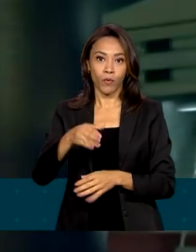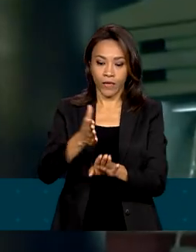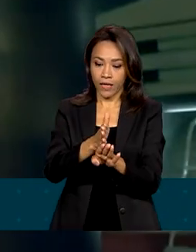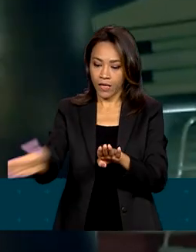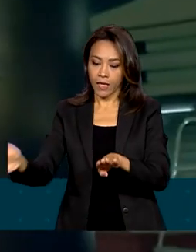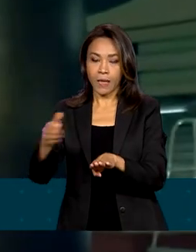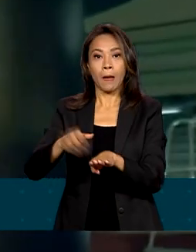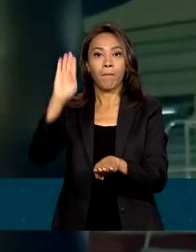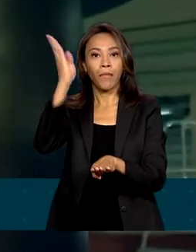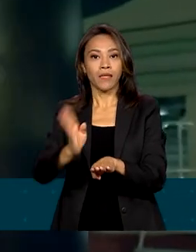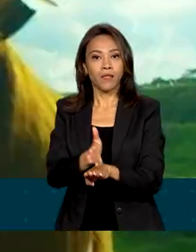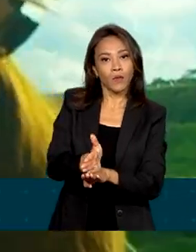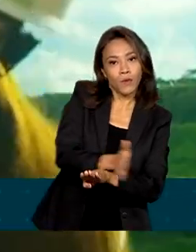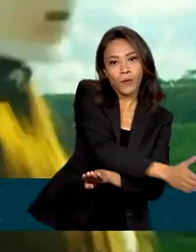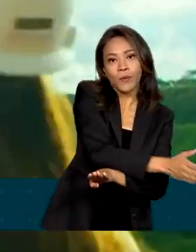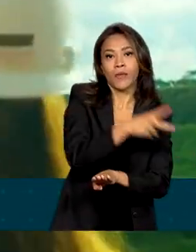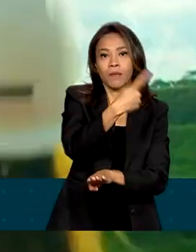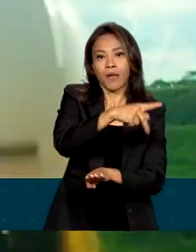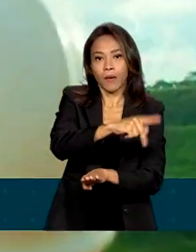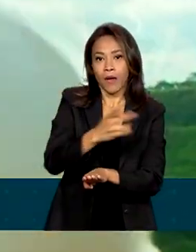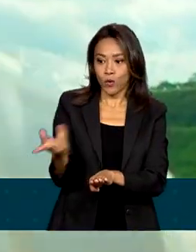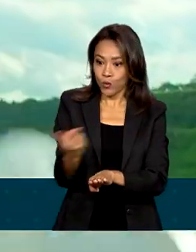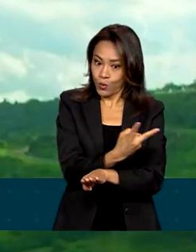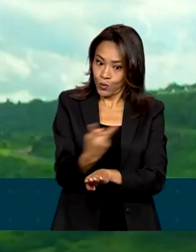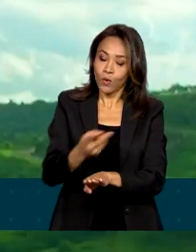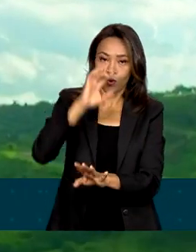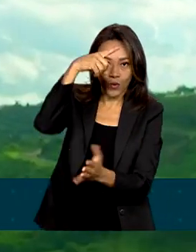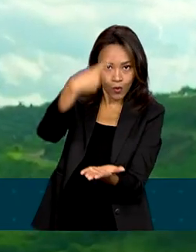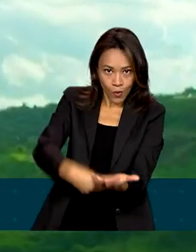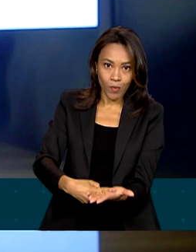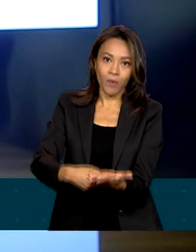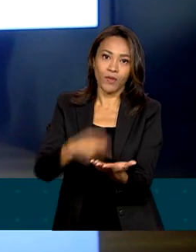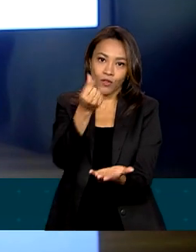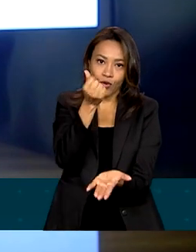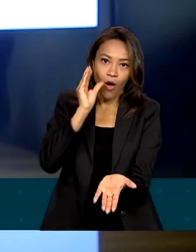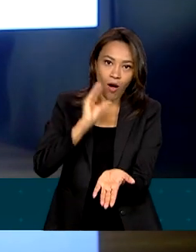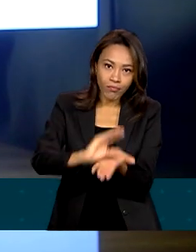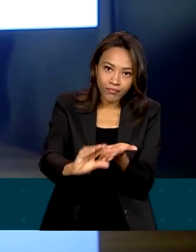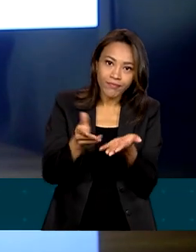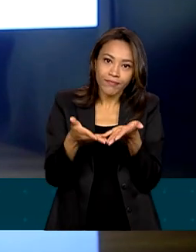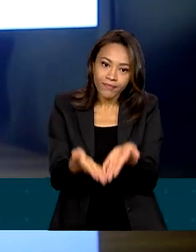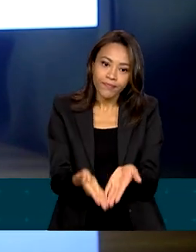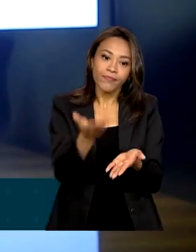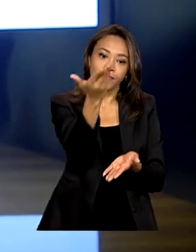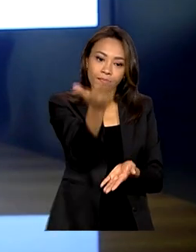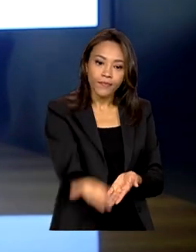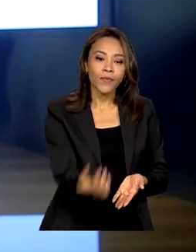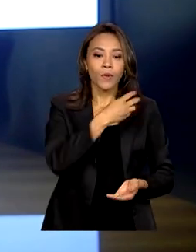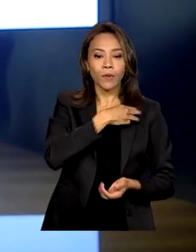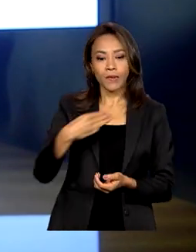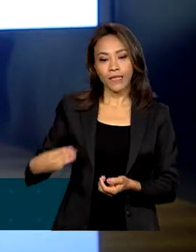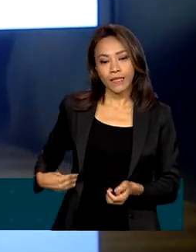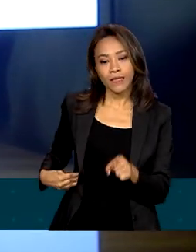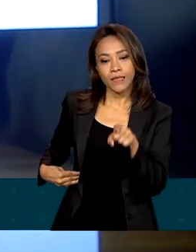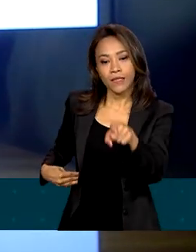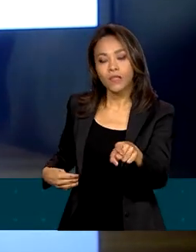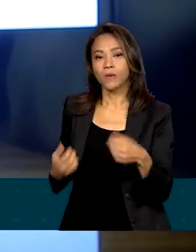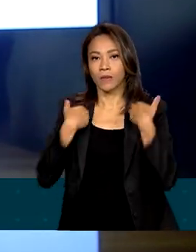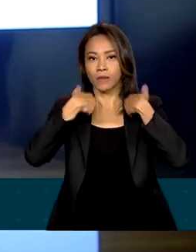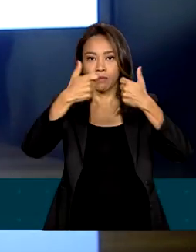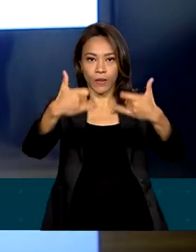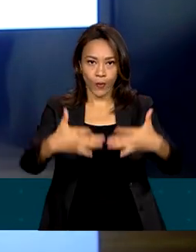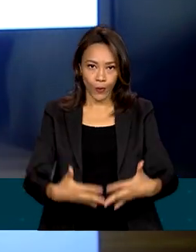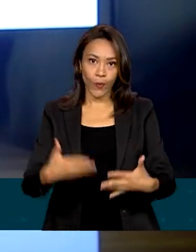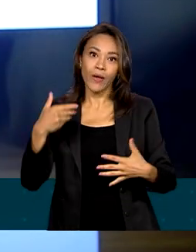Paraguai e tem os dois países como sócios no empreendimento. O ministro Alexandre Silveira afirmou que Itaipu